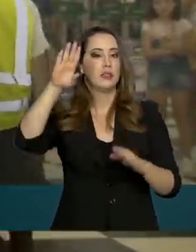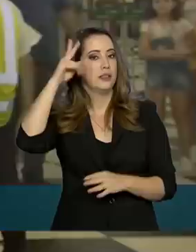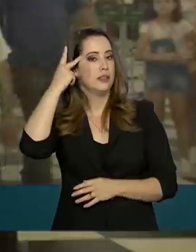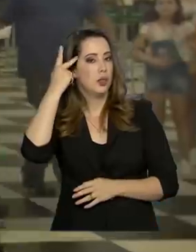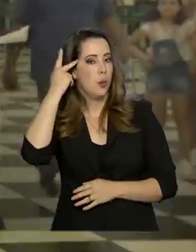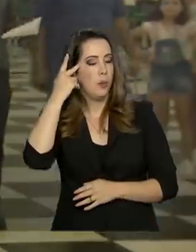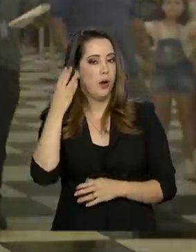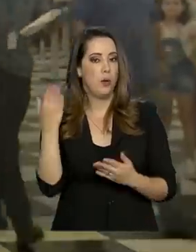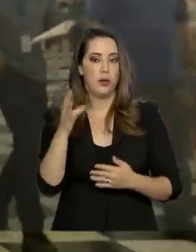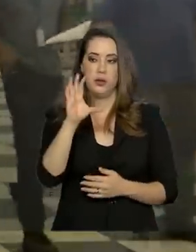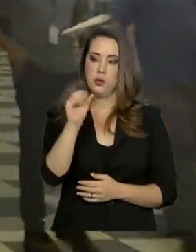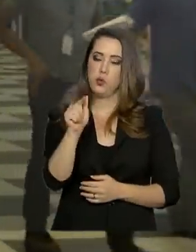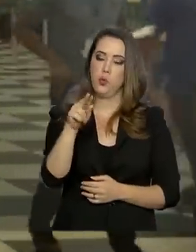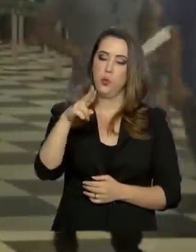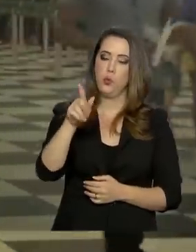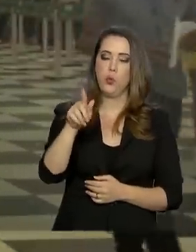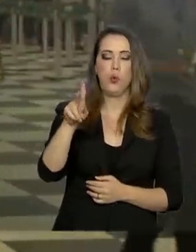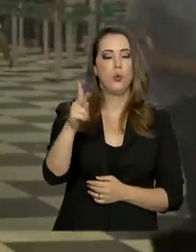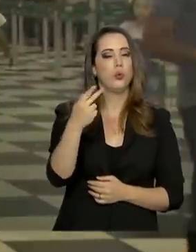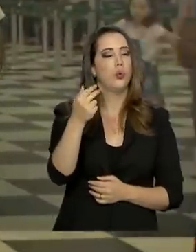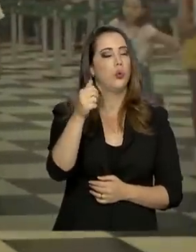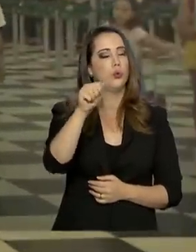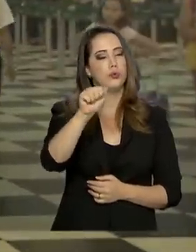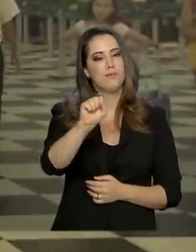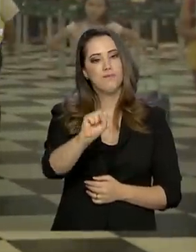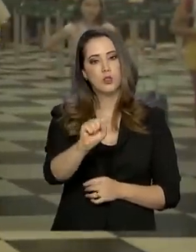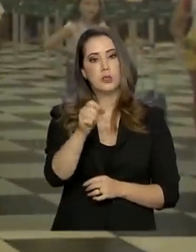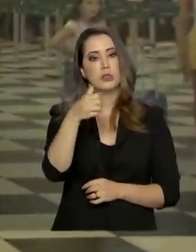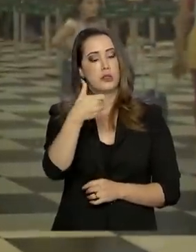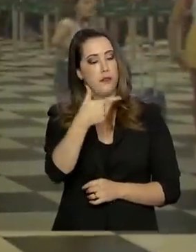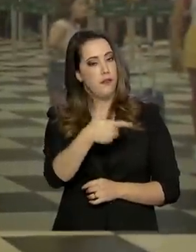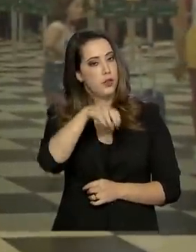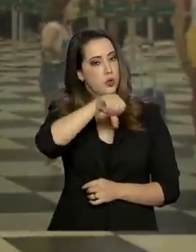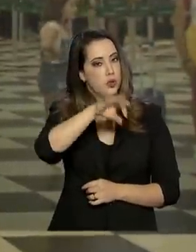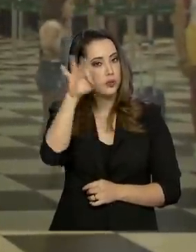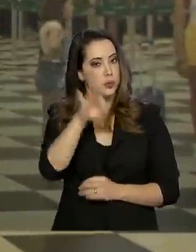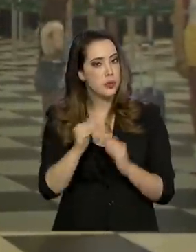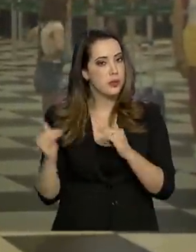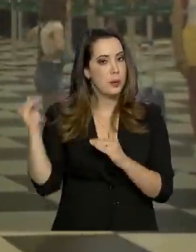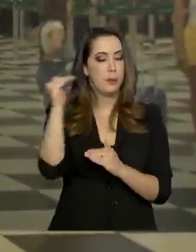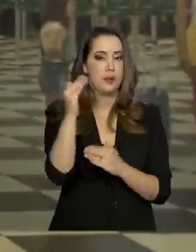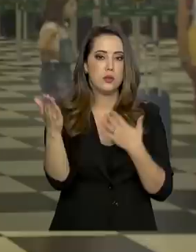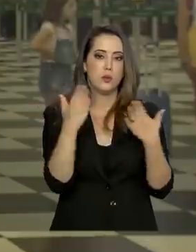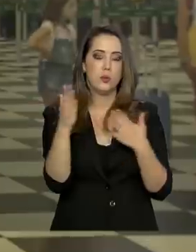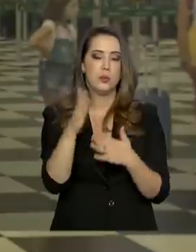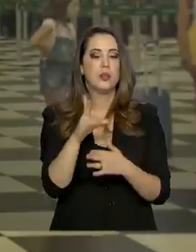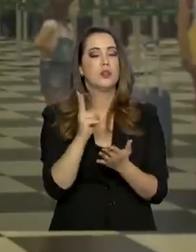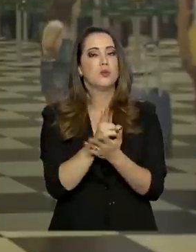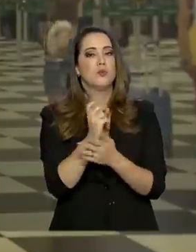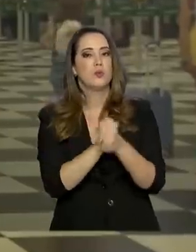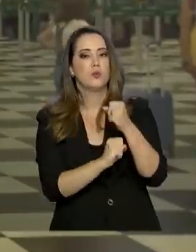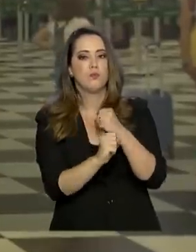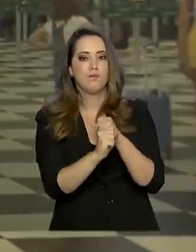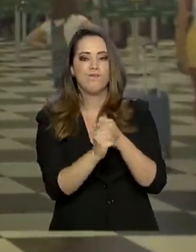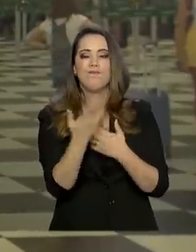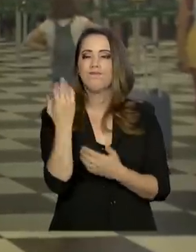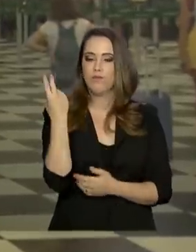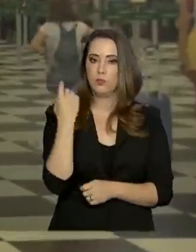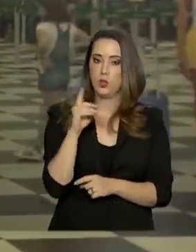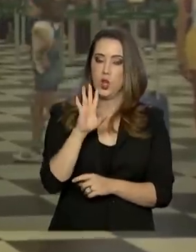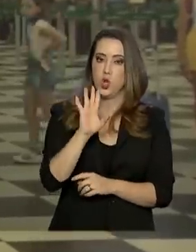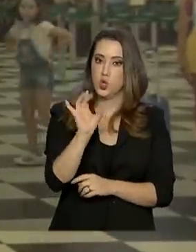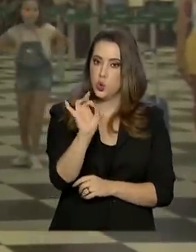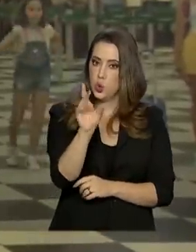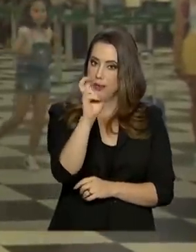Congonhas no dia de hoje. 29% mais do que no mesmo dia do ano passado. Até agora, houve só cinco atrasos entre 200